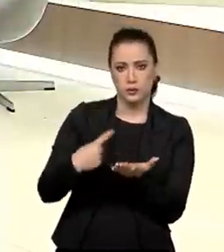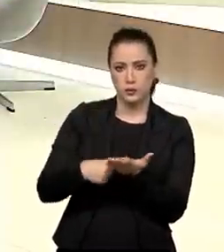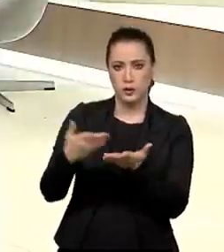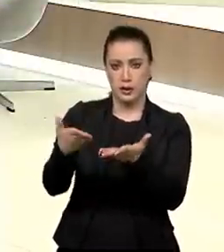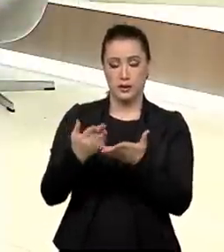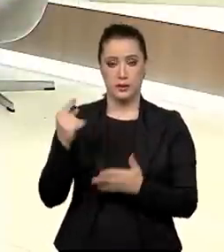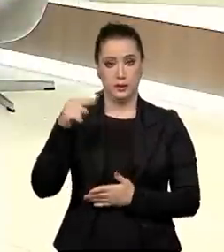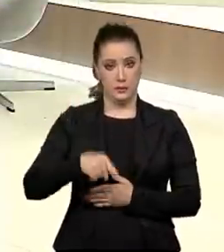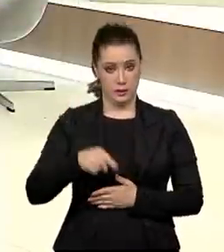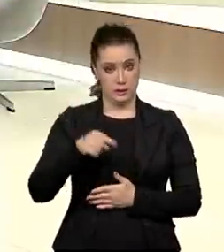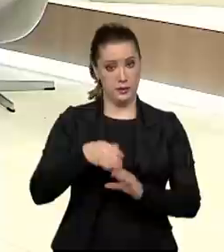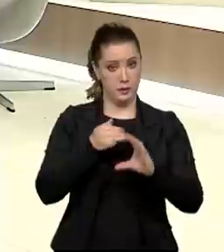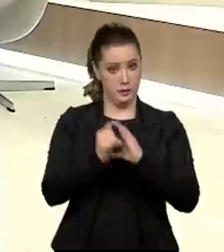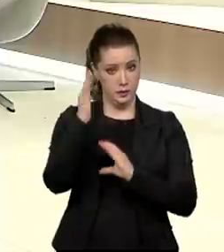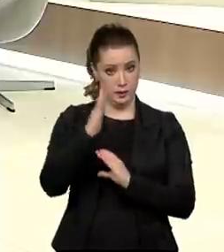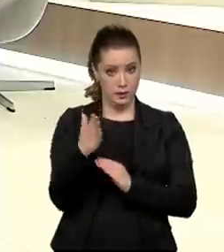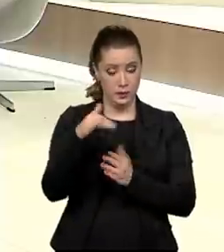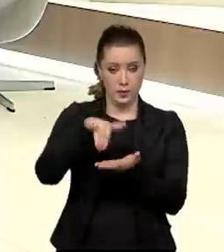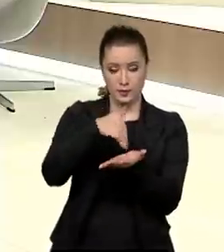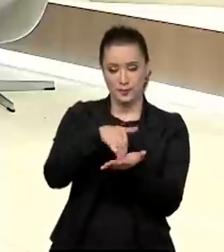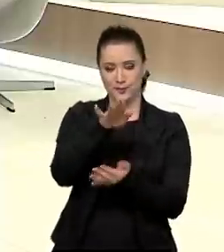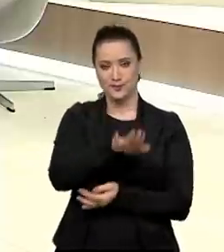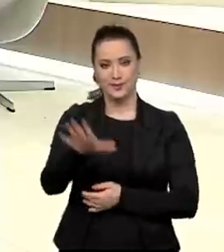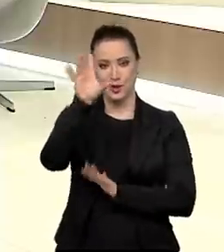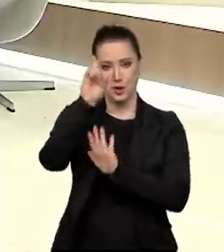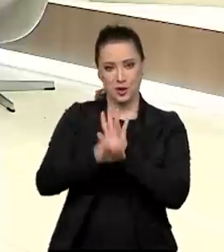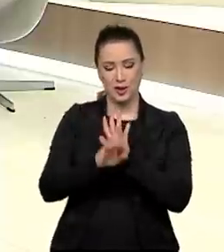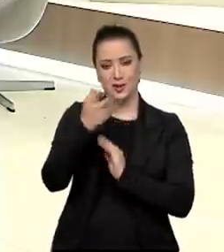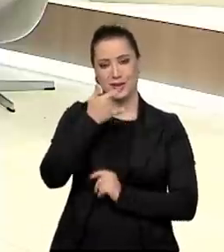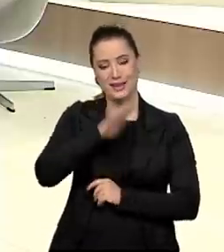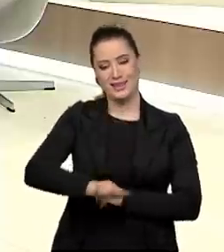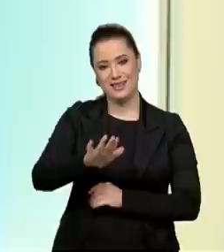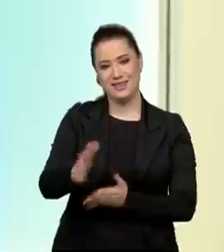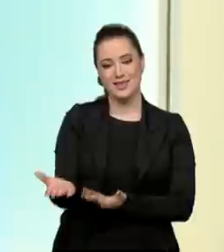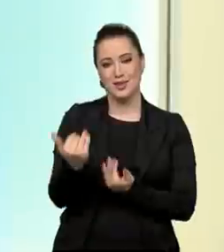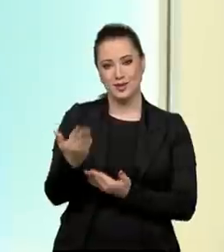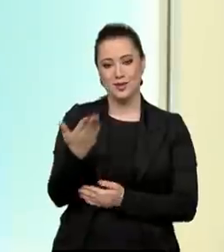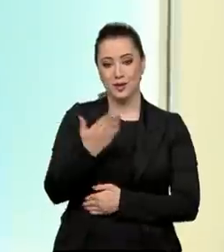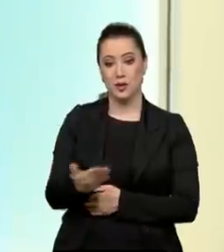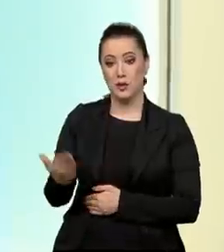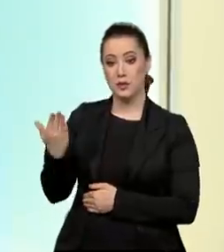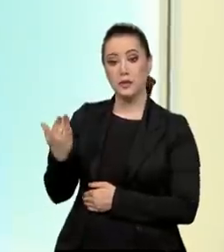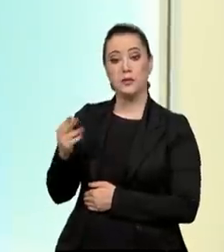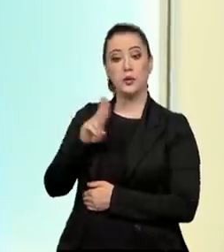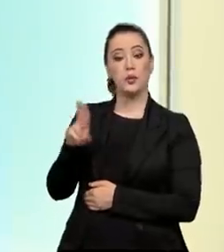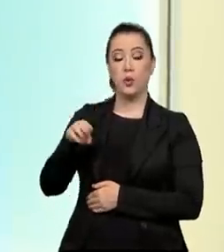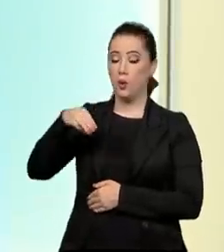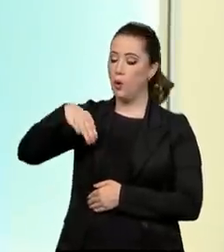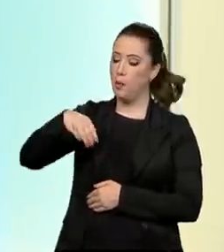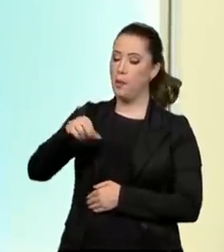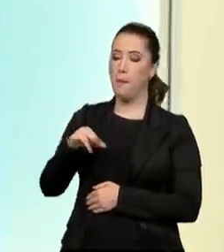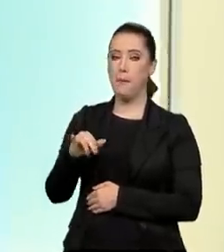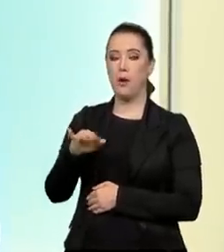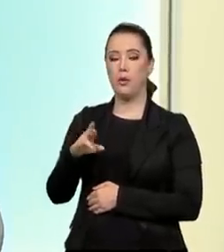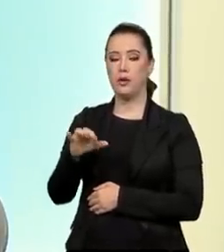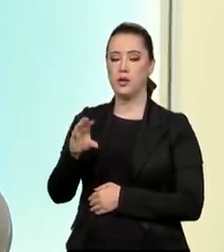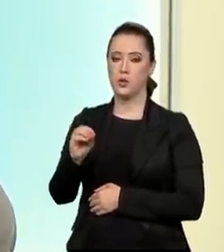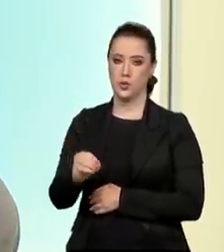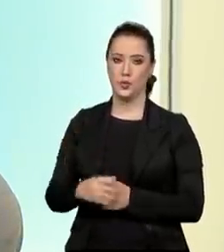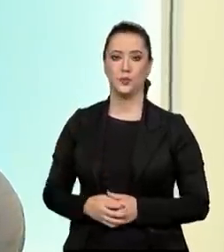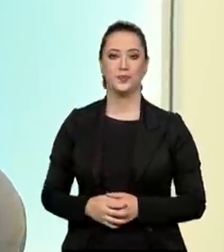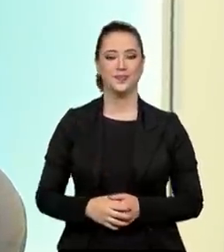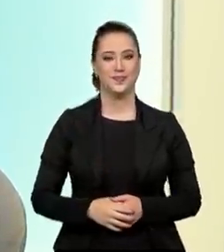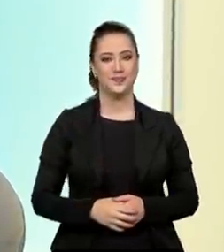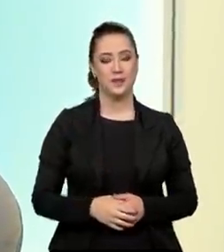o Secretário Nacional dos Direitos da Criança e do Adolescente, Maurício Cunha. Boa noite, secretário. Muito obrigado. Boa